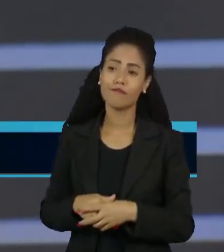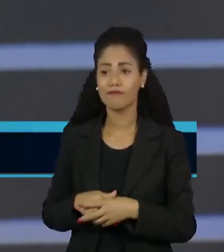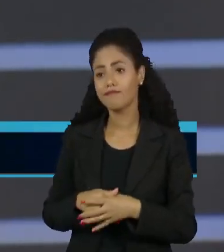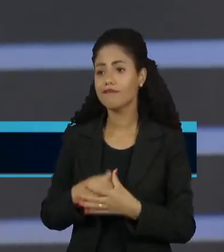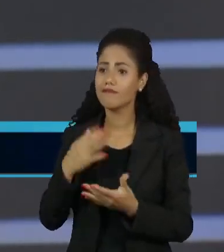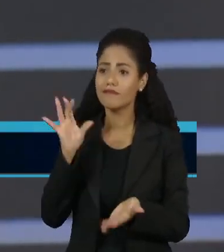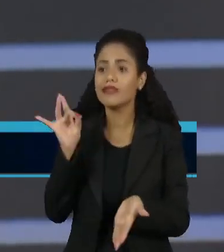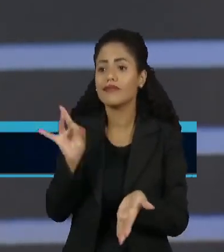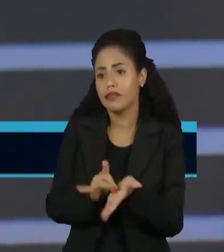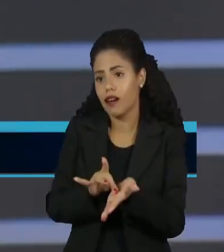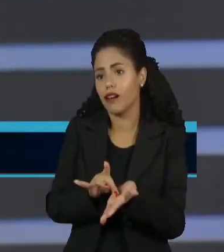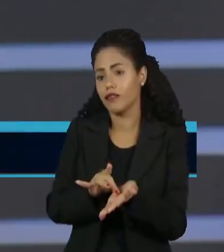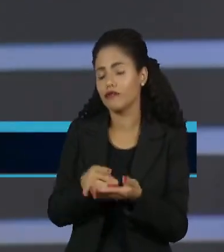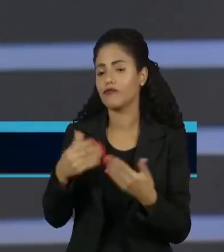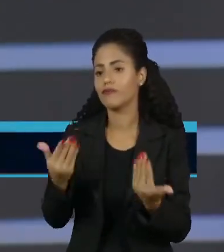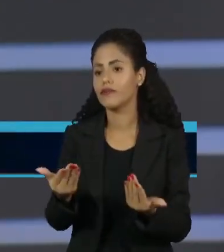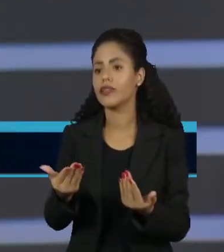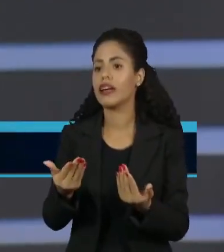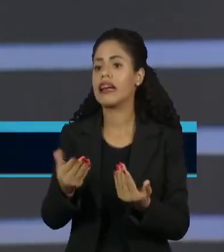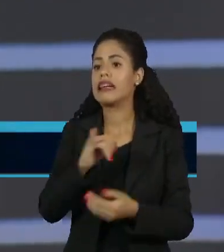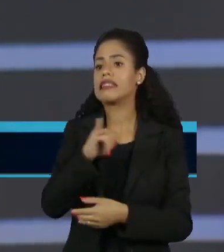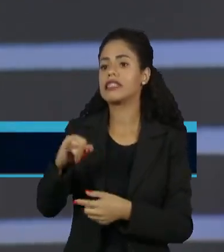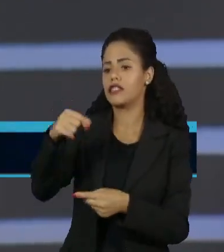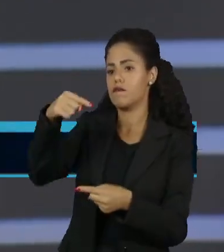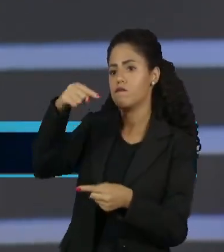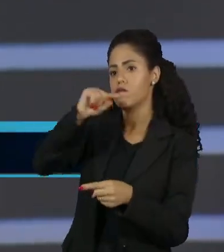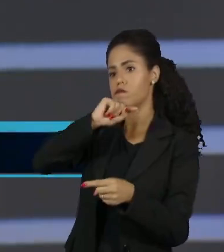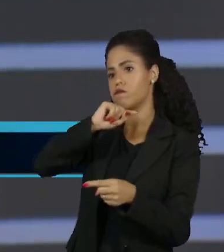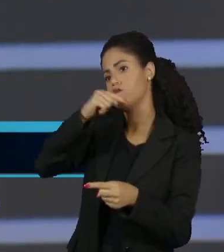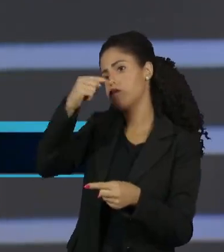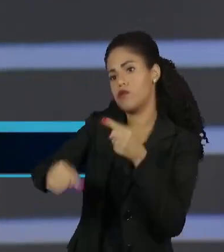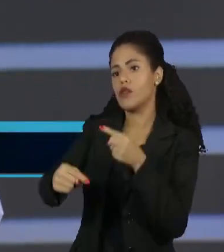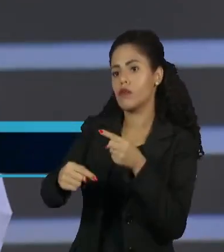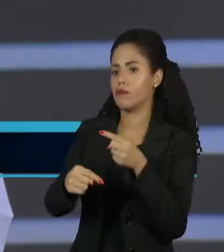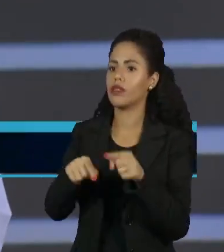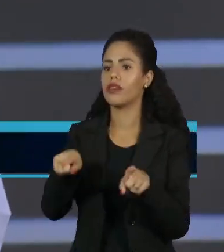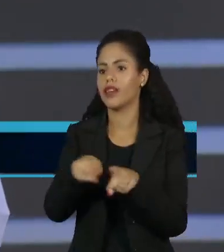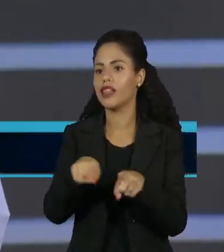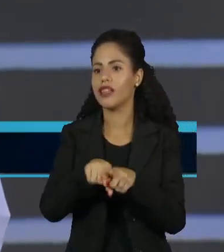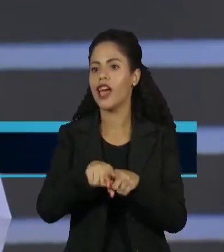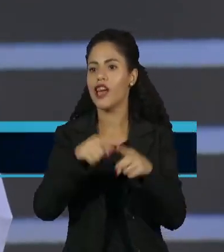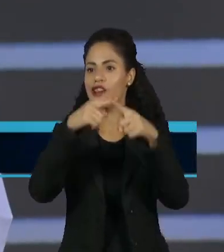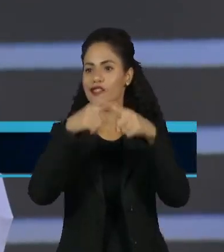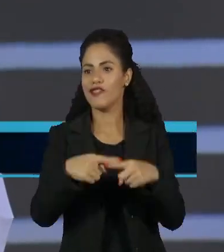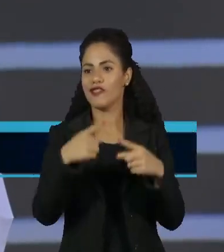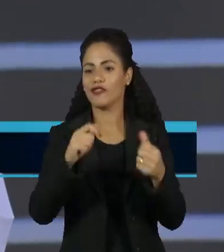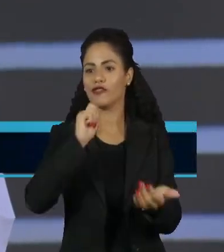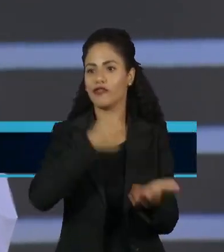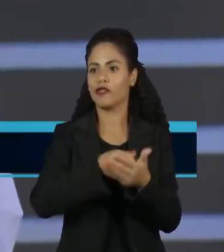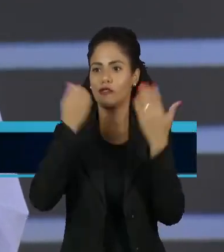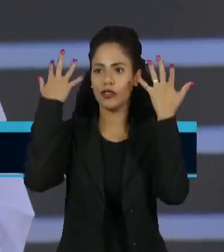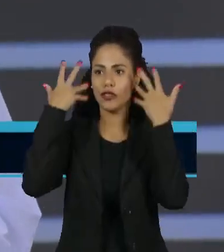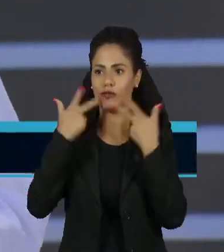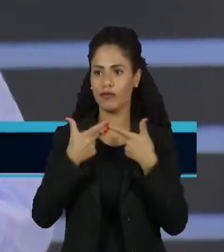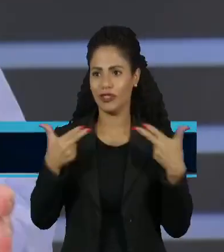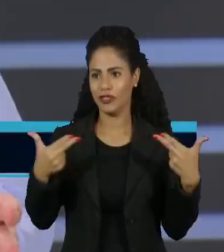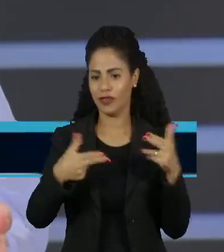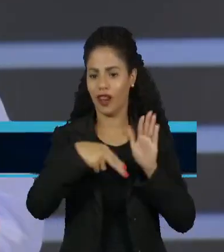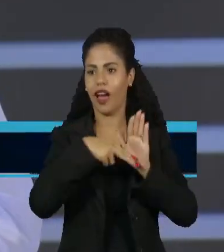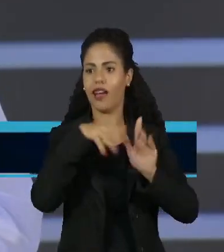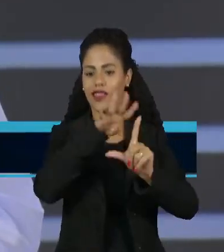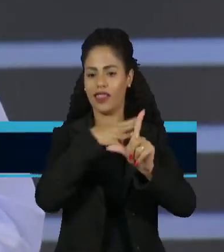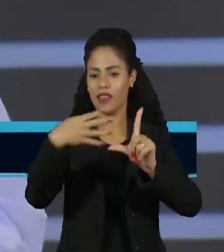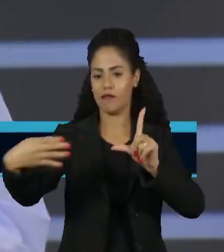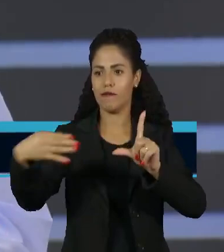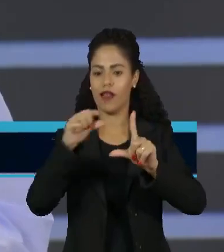verdadeiro, a proibição. Olhemos o jogo do bicho, que é uma contravenção existente no Brasil desde o